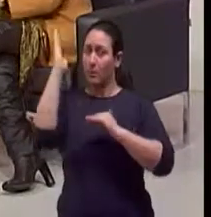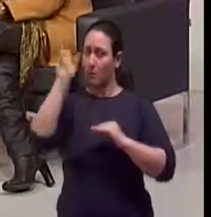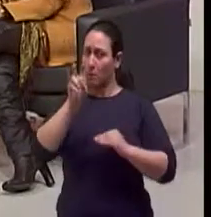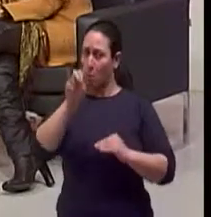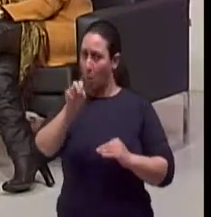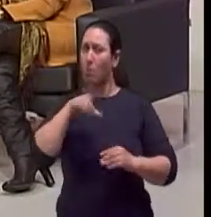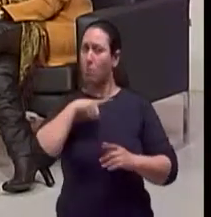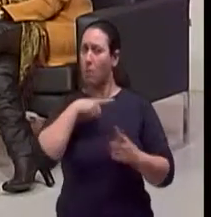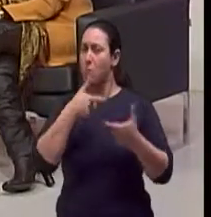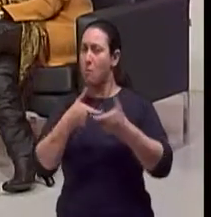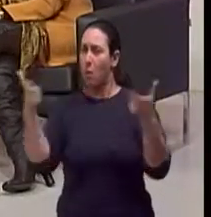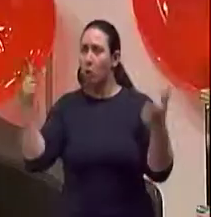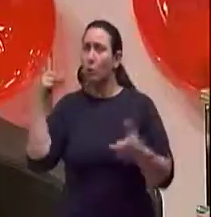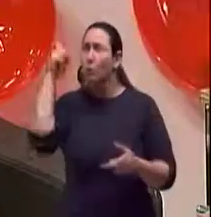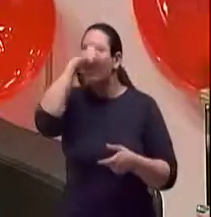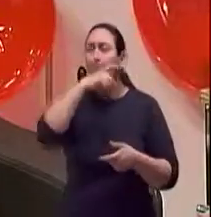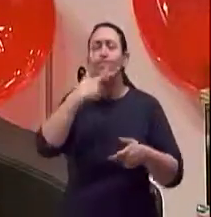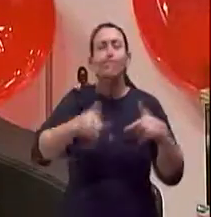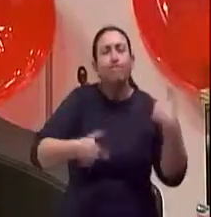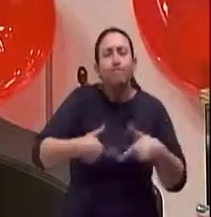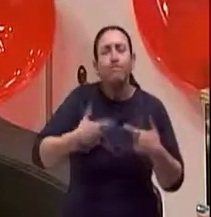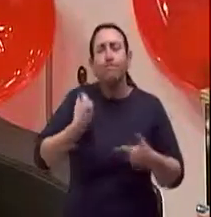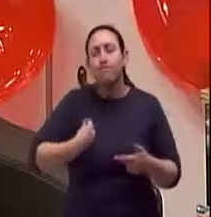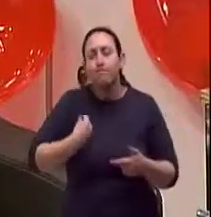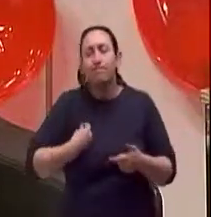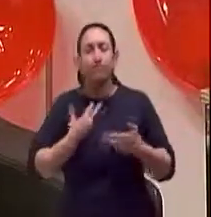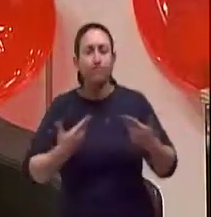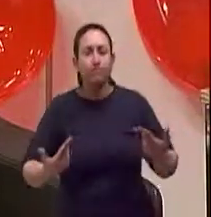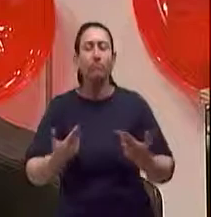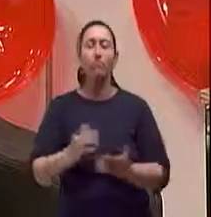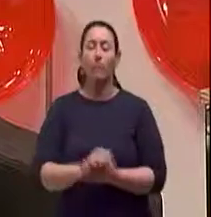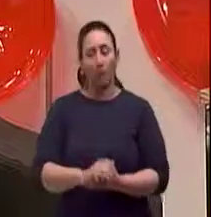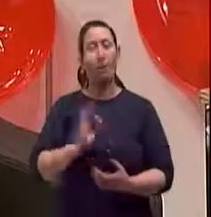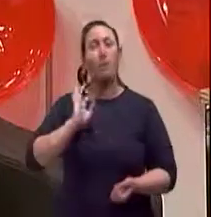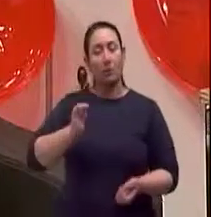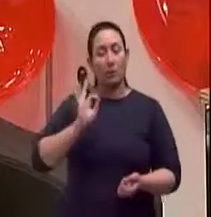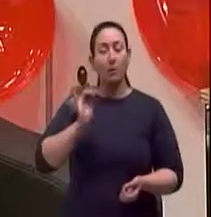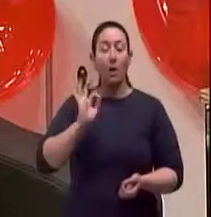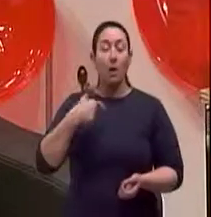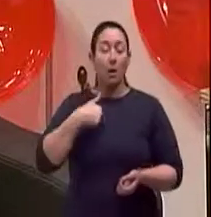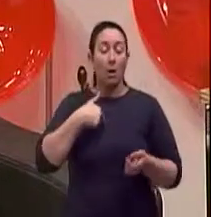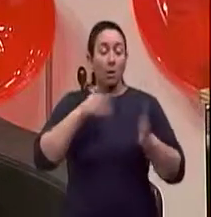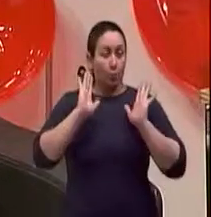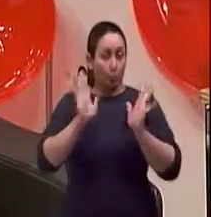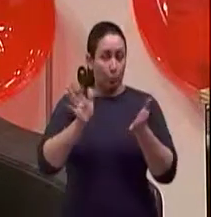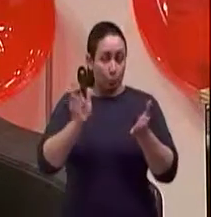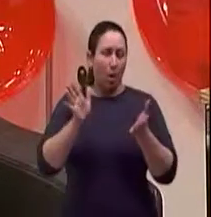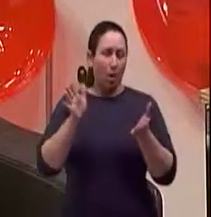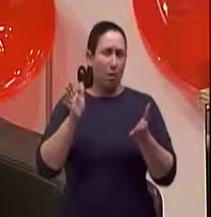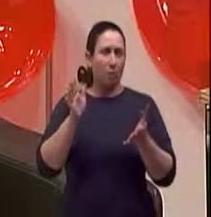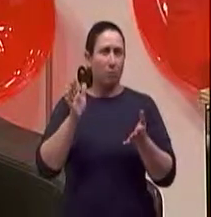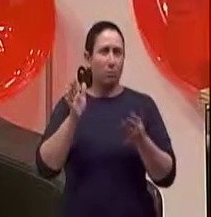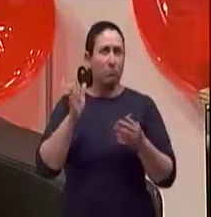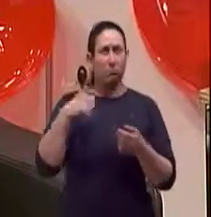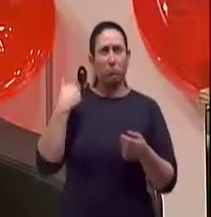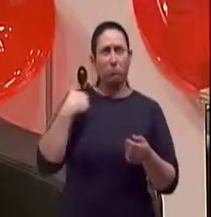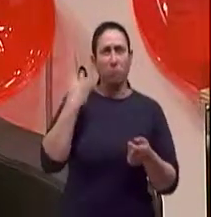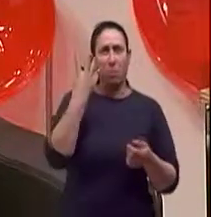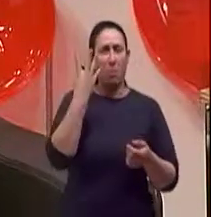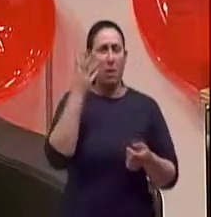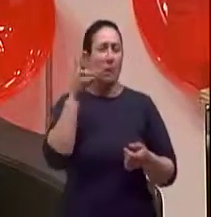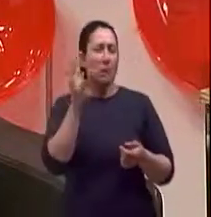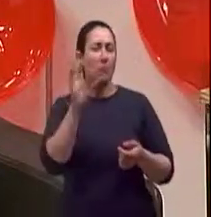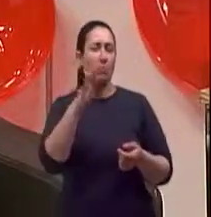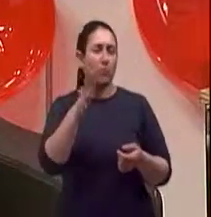dificuldade enorme. A partir dessa idade, eu já escutei até um pouquinho mais cedo, tá? Uns 45, eu